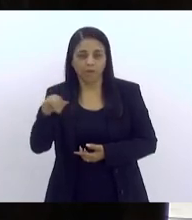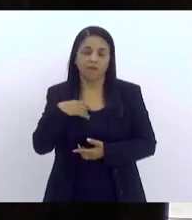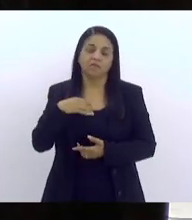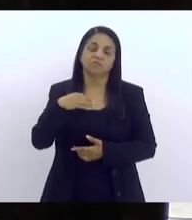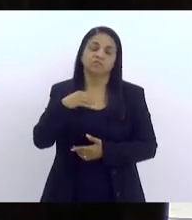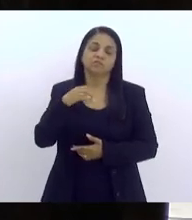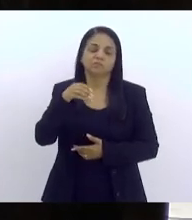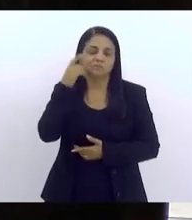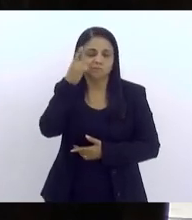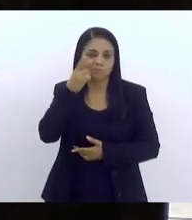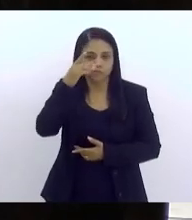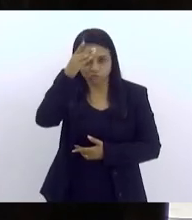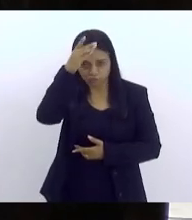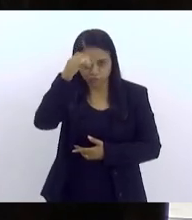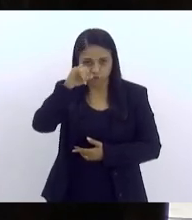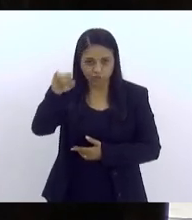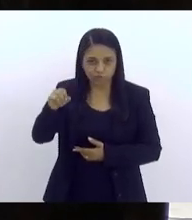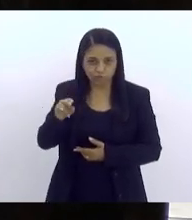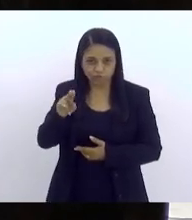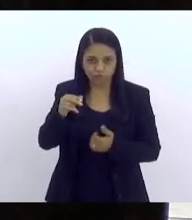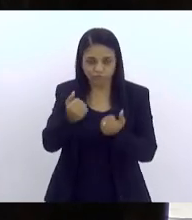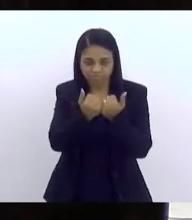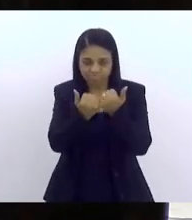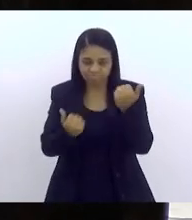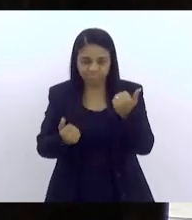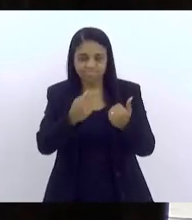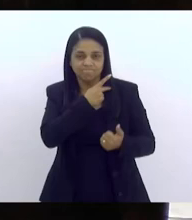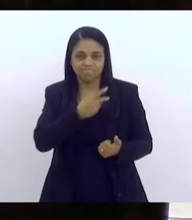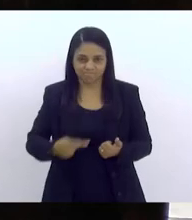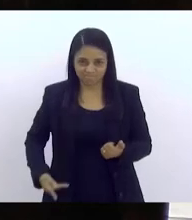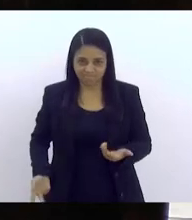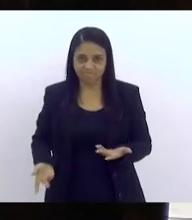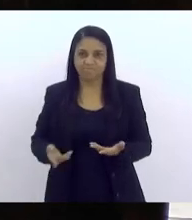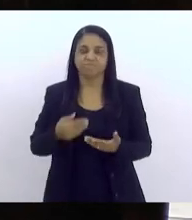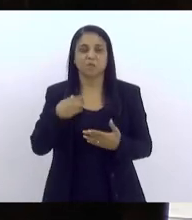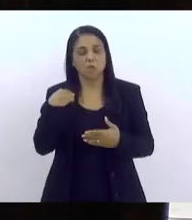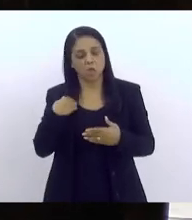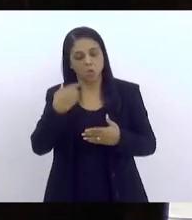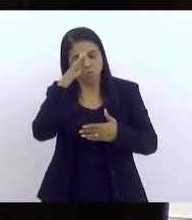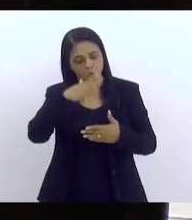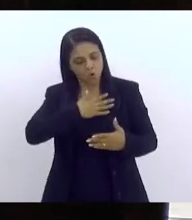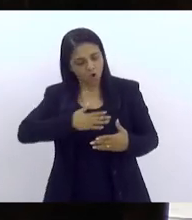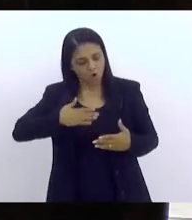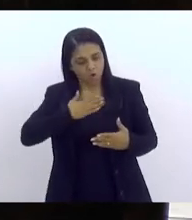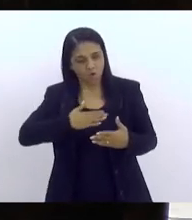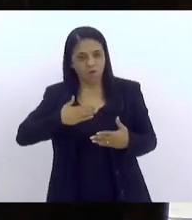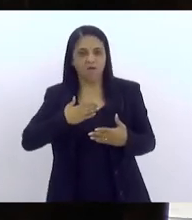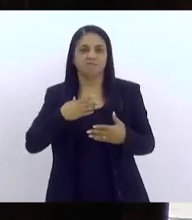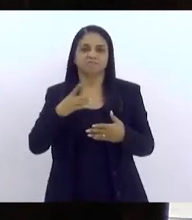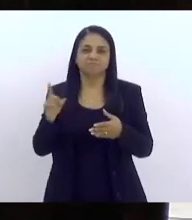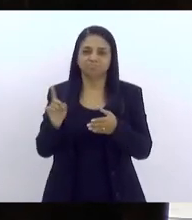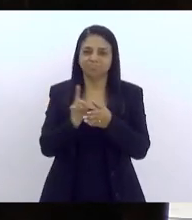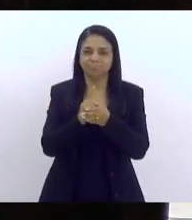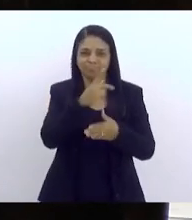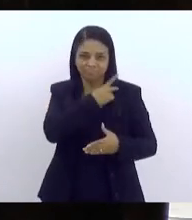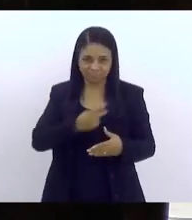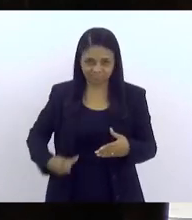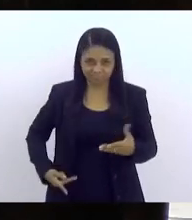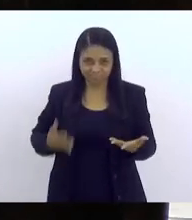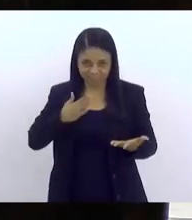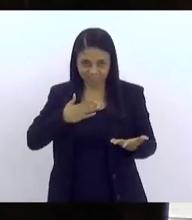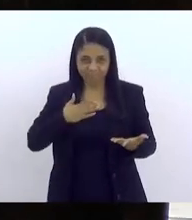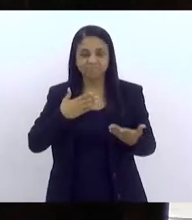a vice-presidente dessa comissão, na qual eu tenho a honra de presidir. Gente, que a gente tenha uma tarde, igual foi a parte da manhã,